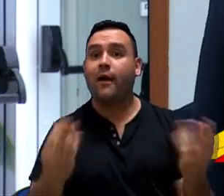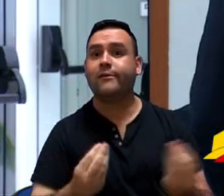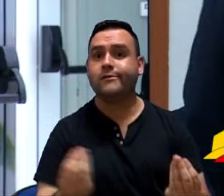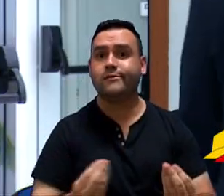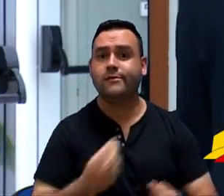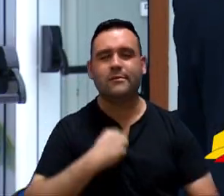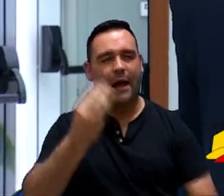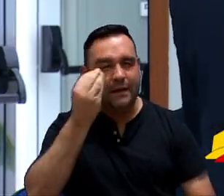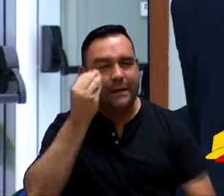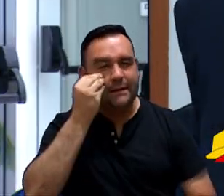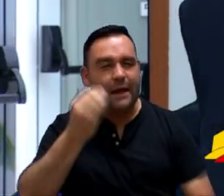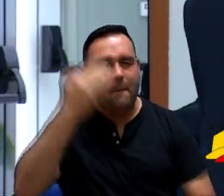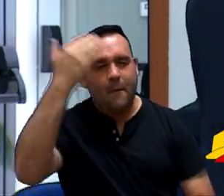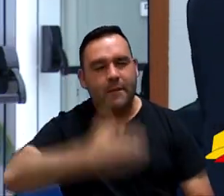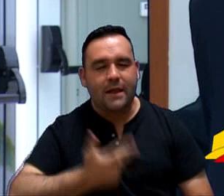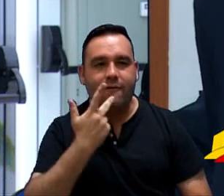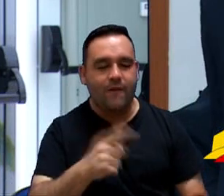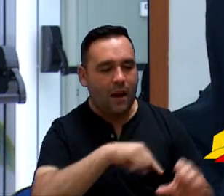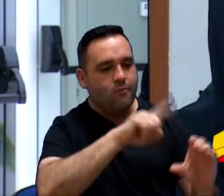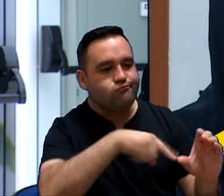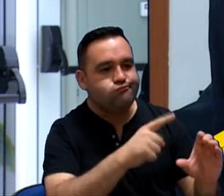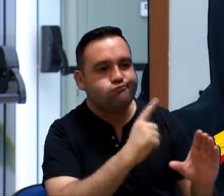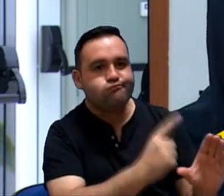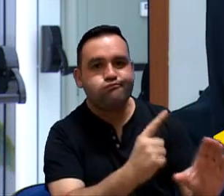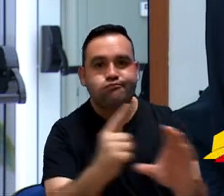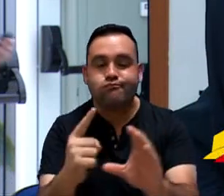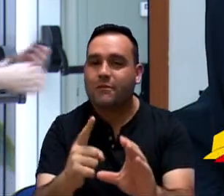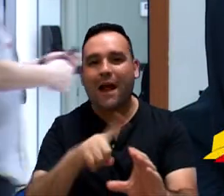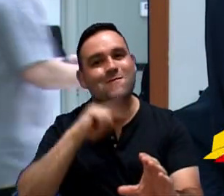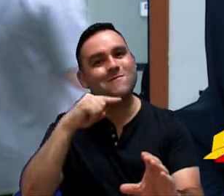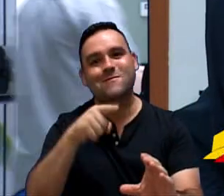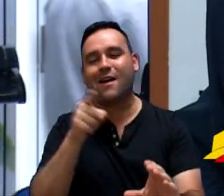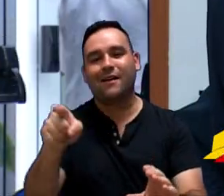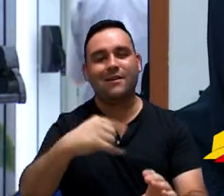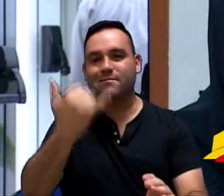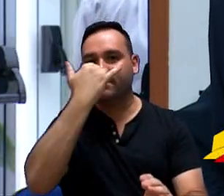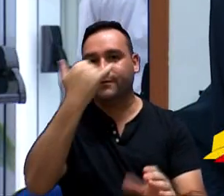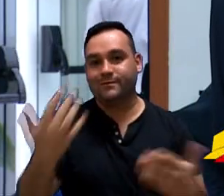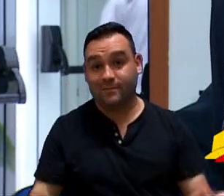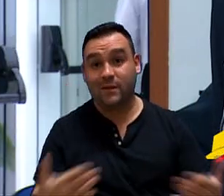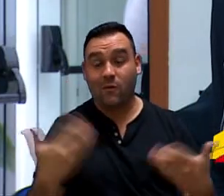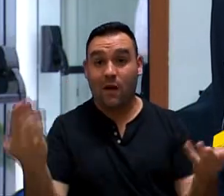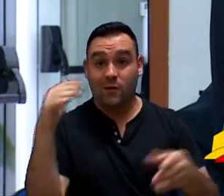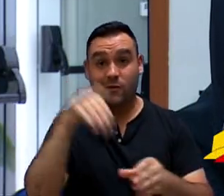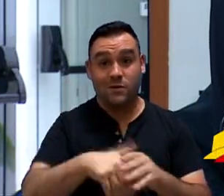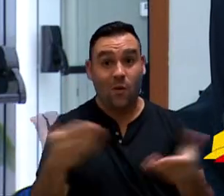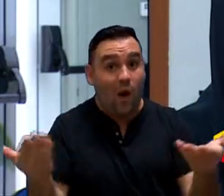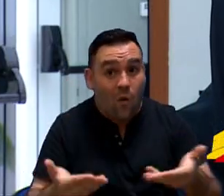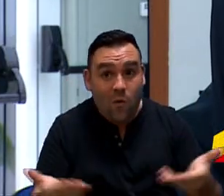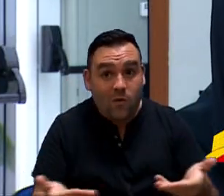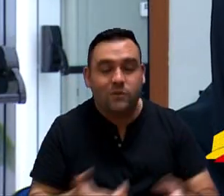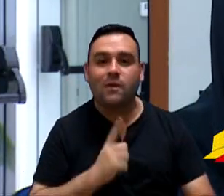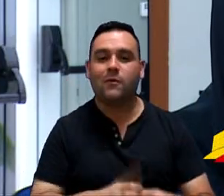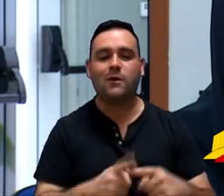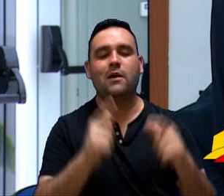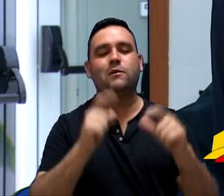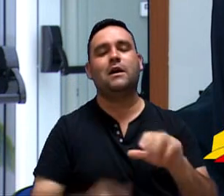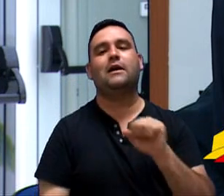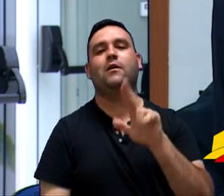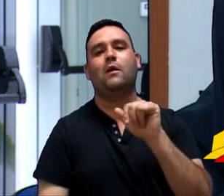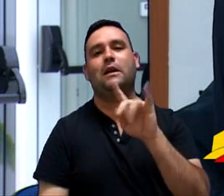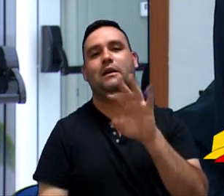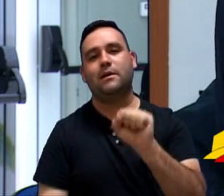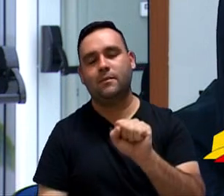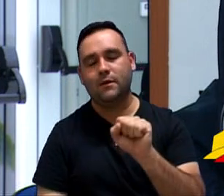foi lá tentando prometer que ia individualizar todo mundo, aí não teve sucesso. Então essa votação tem que ser hoje para o Eucalipto, para